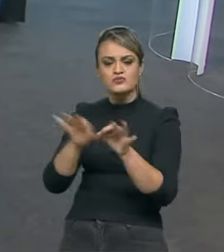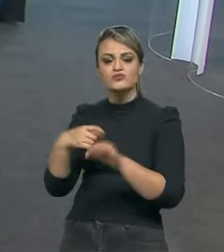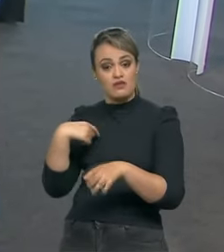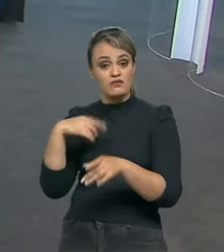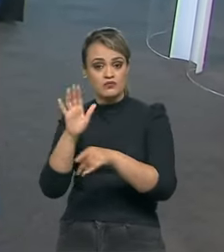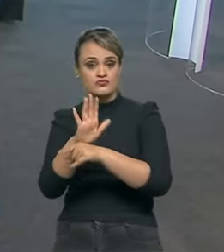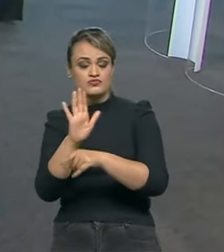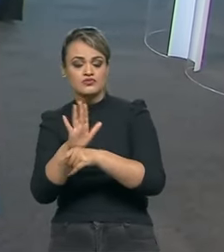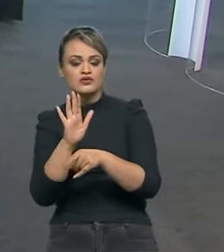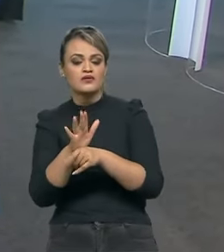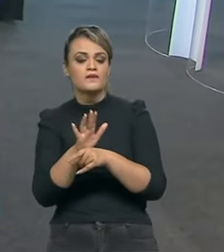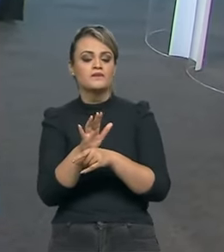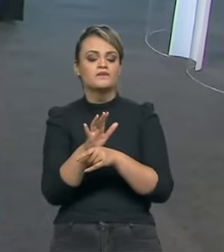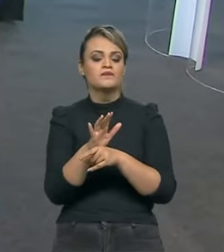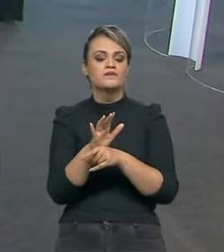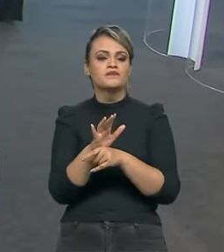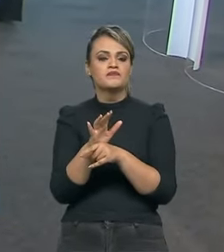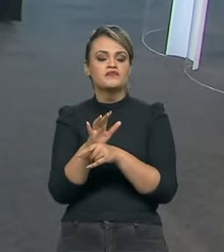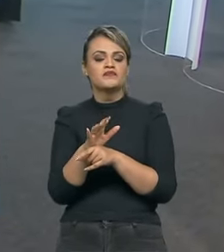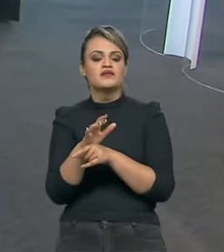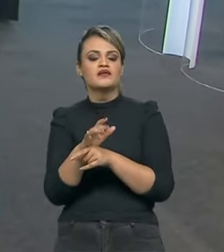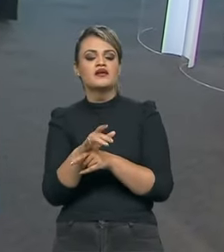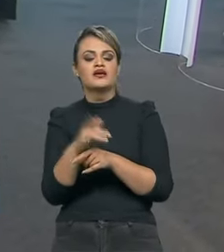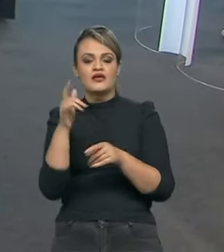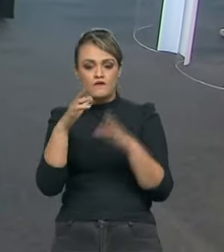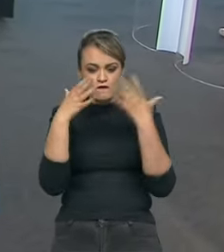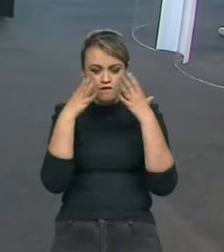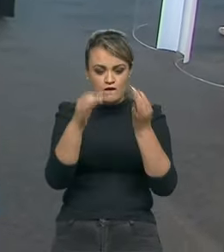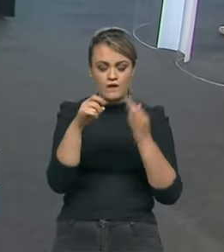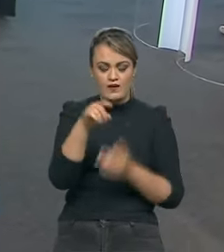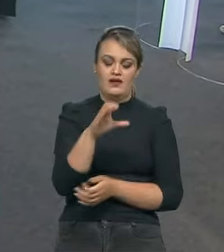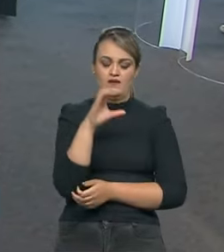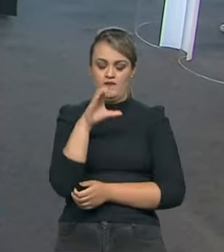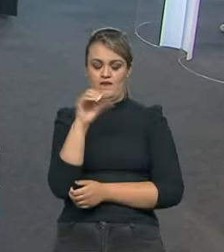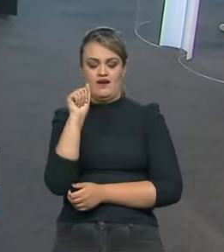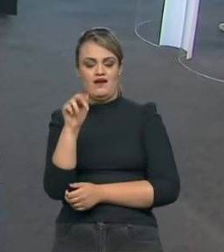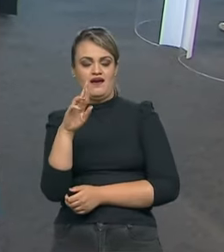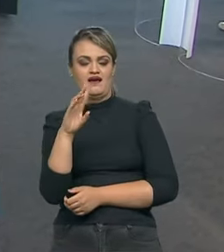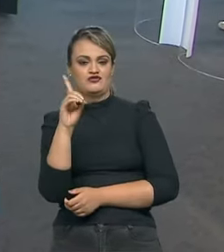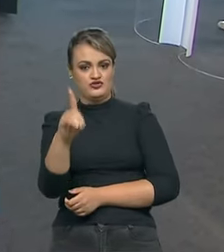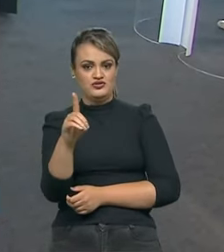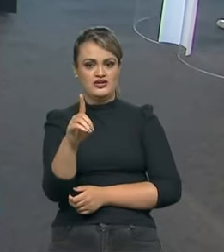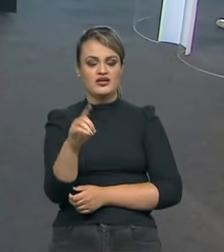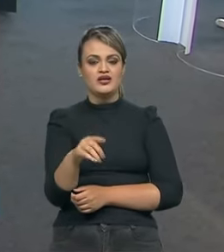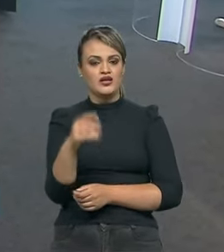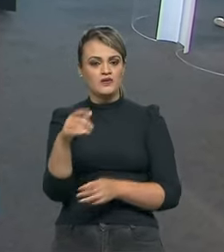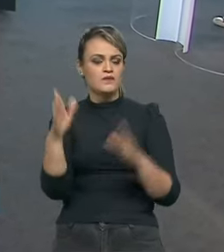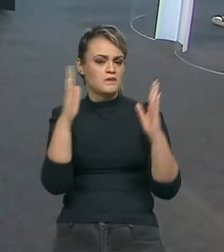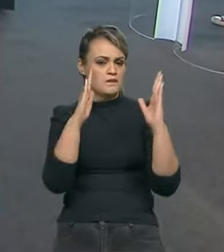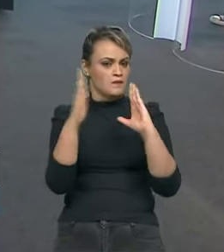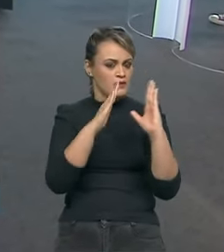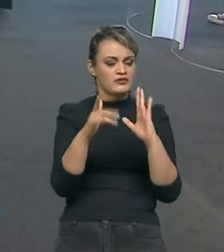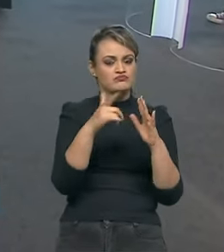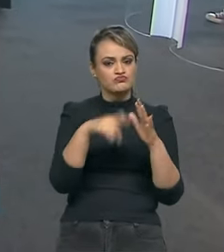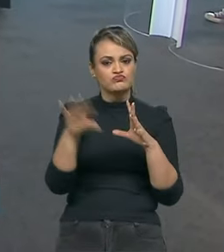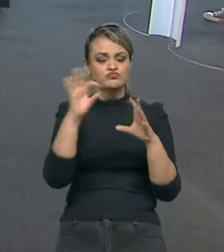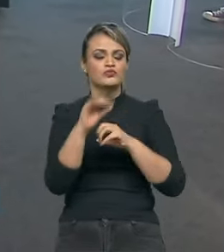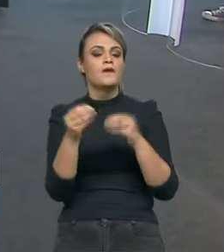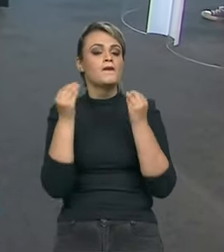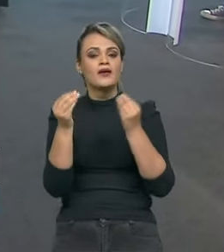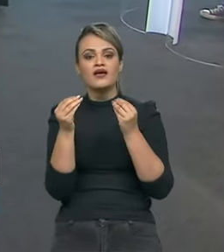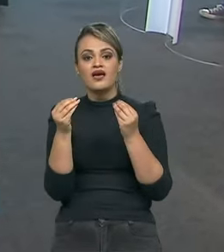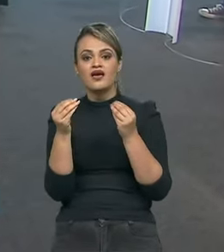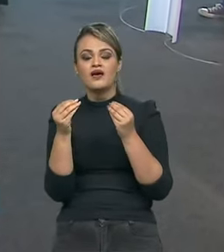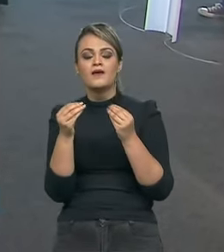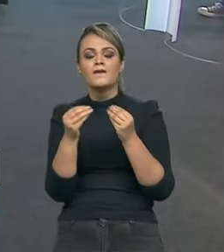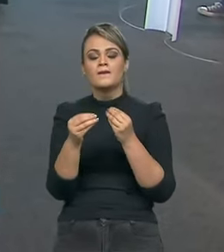ajudando. Nós vamos botar o foco no kart, em todas as categorias de base, para justamente